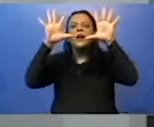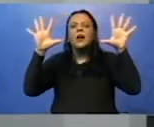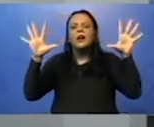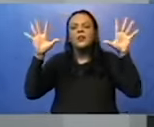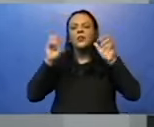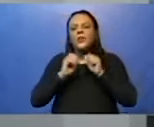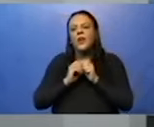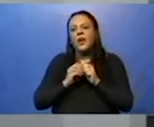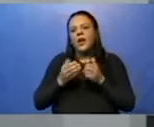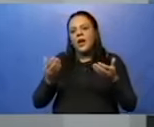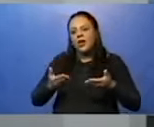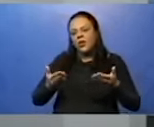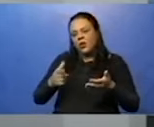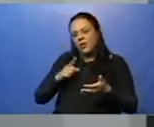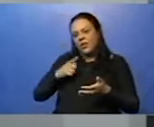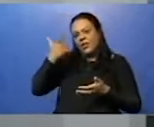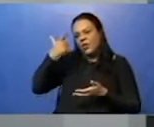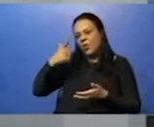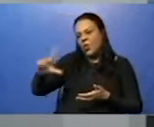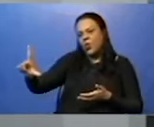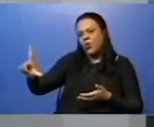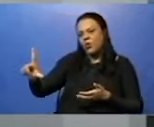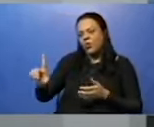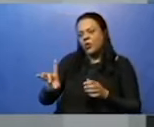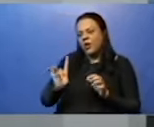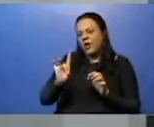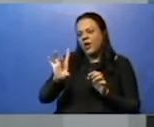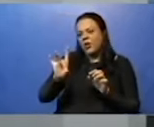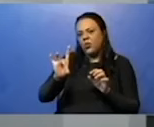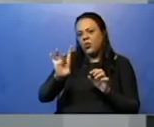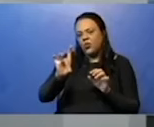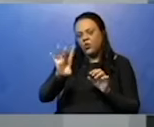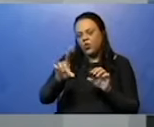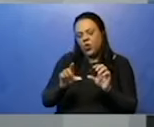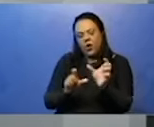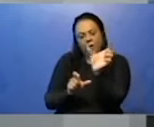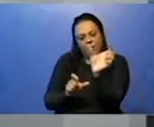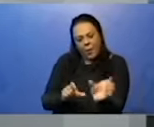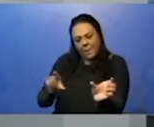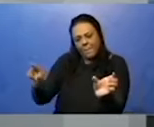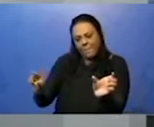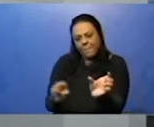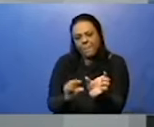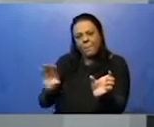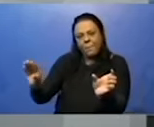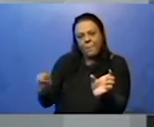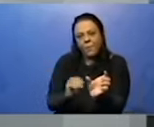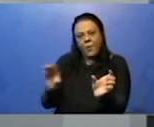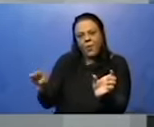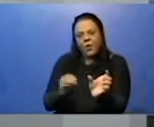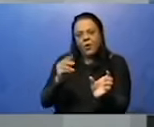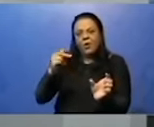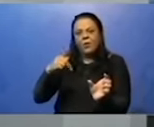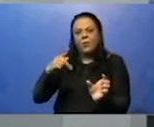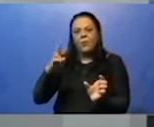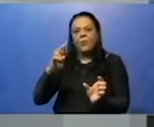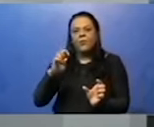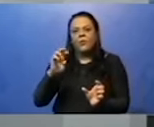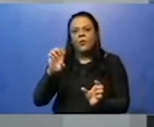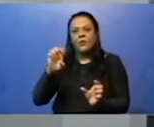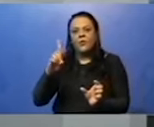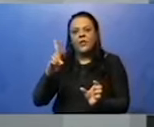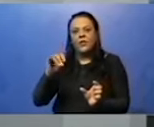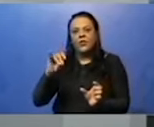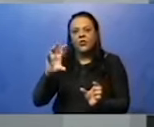sujeito, a minha frase inteira será só de predicado. Eu não terei mais o sujeito. Então, se eu achei alguma